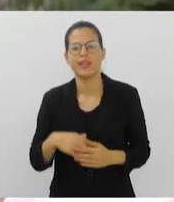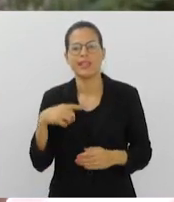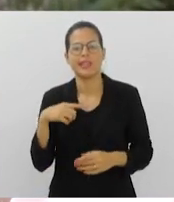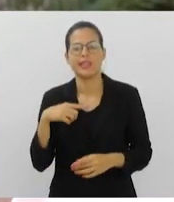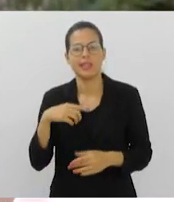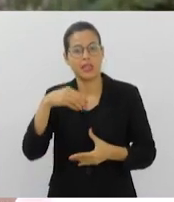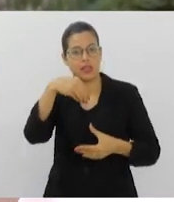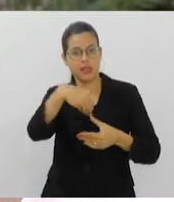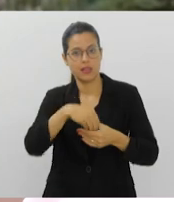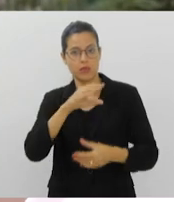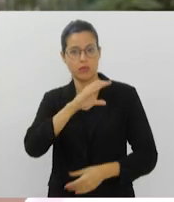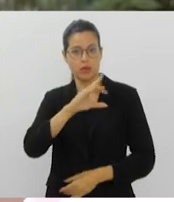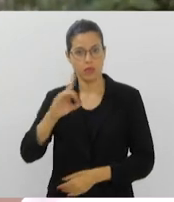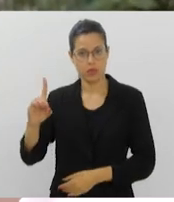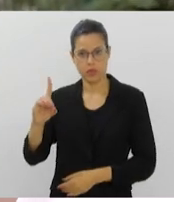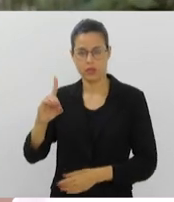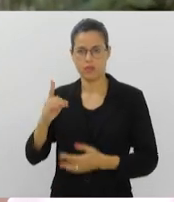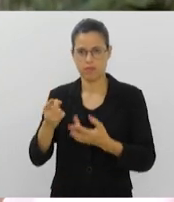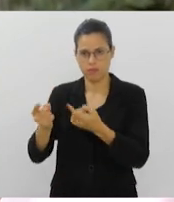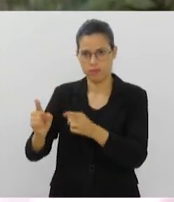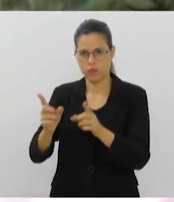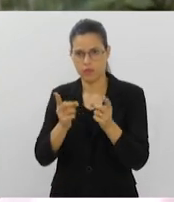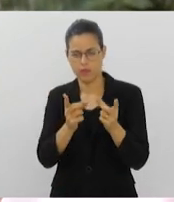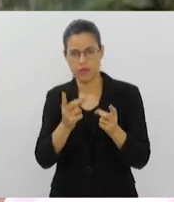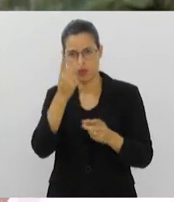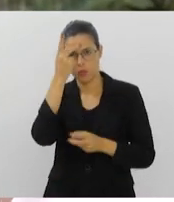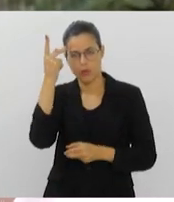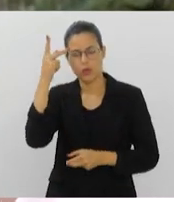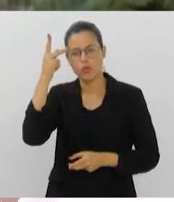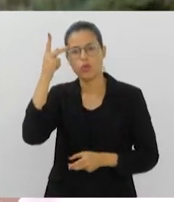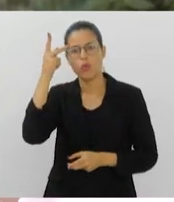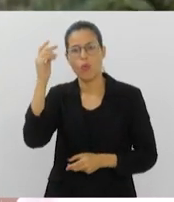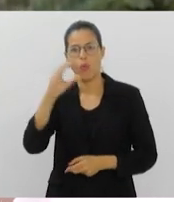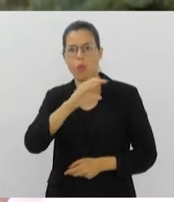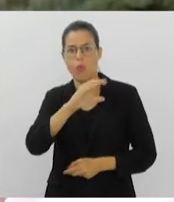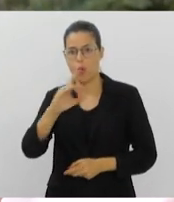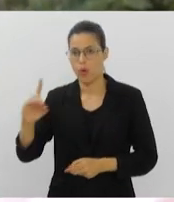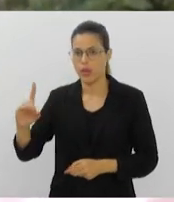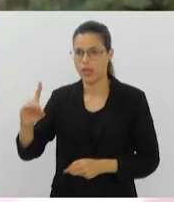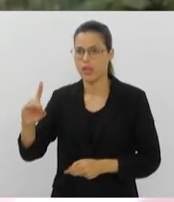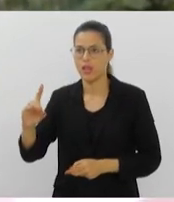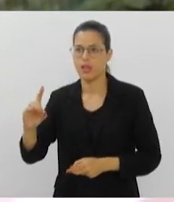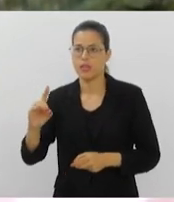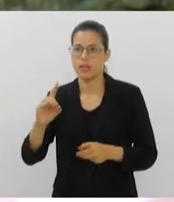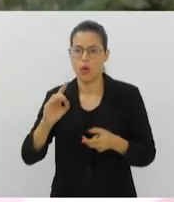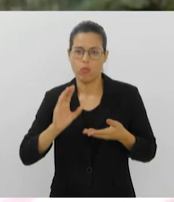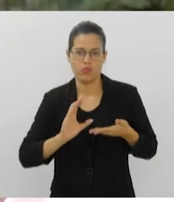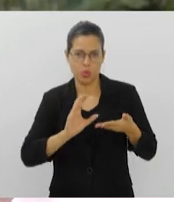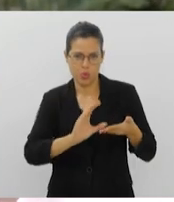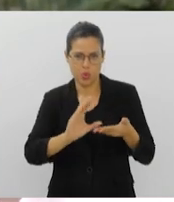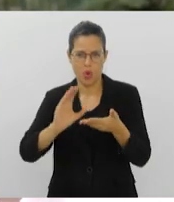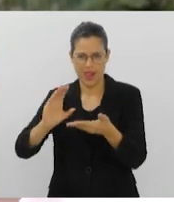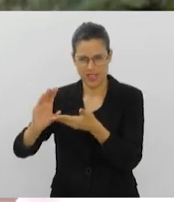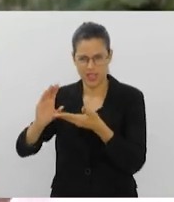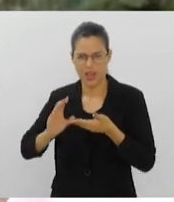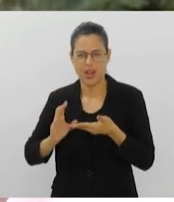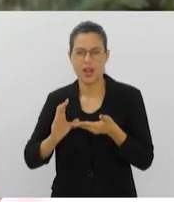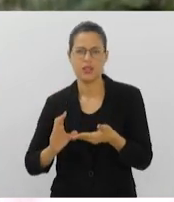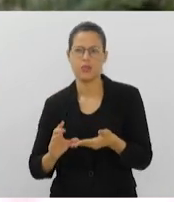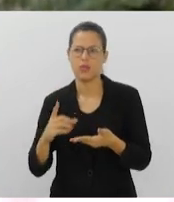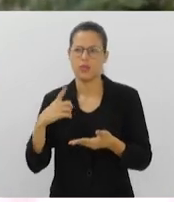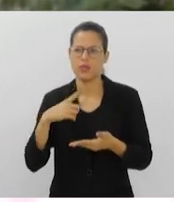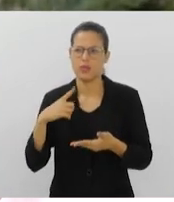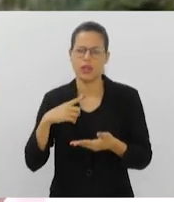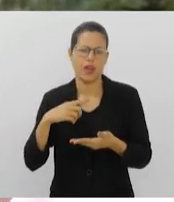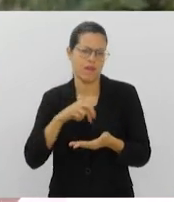da coordenação de enfrentamento ao tráfico de pessoas a coordenação dos colegiados para essa temática, onde participam diversos